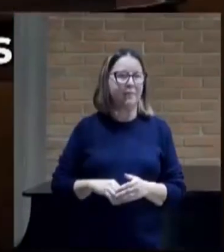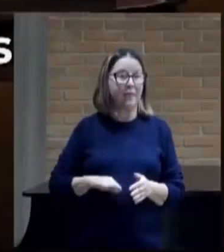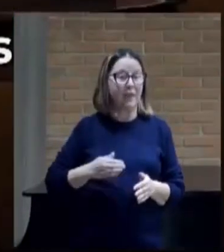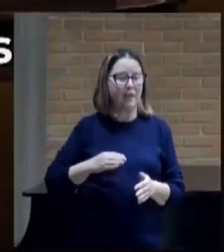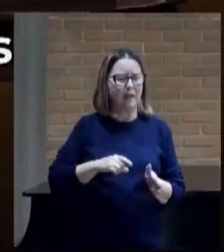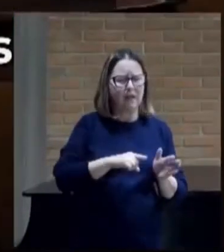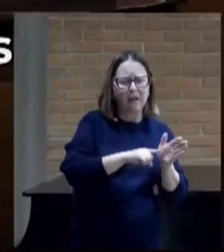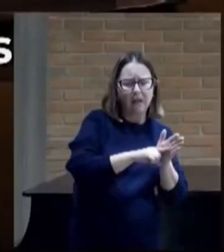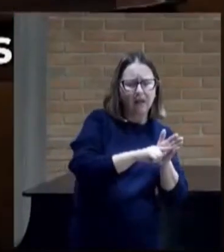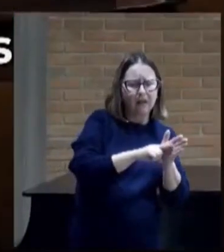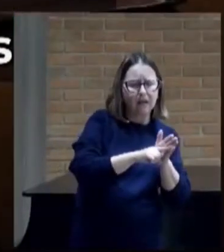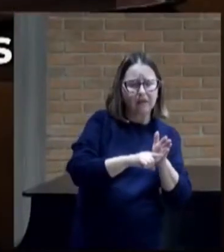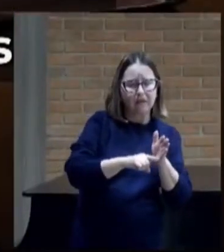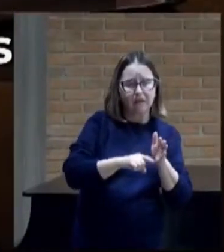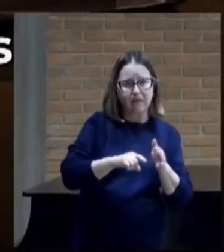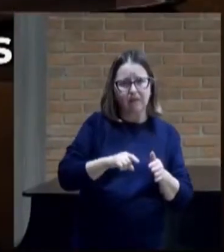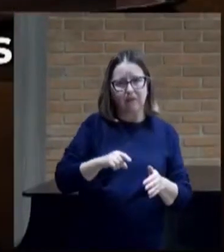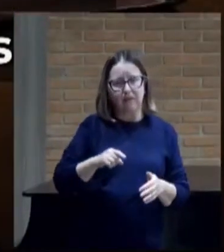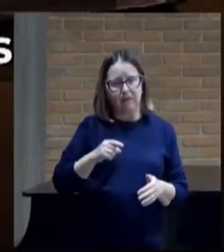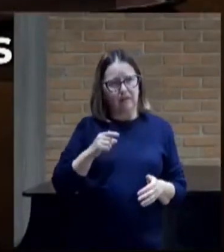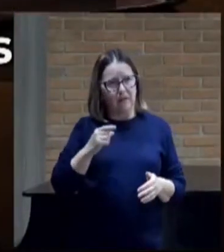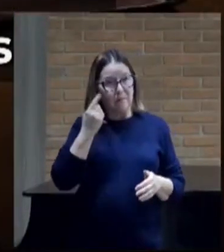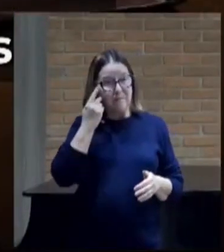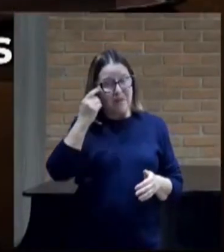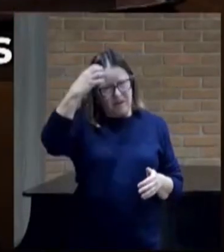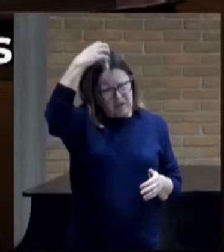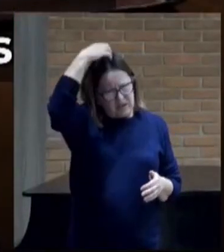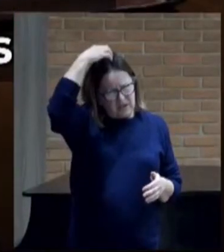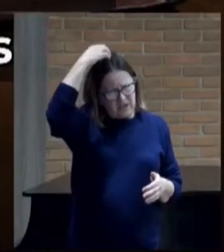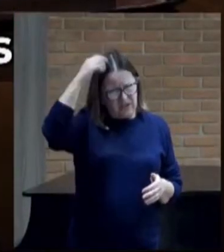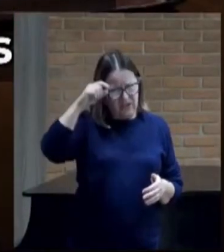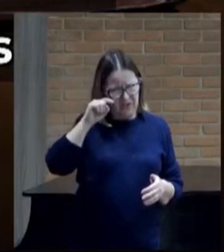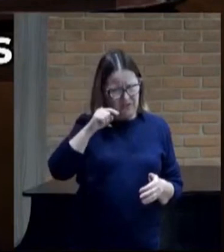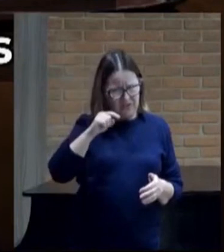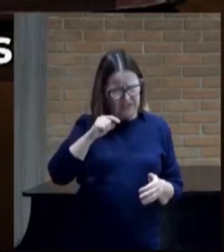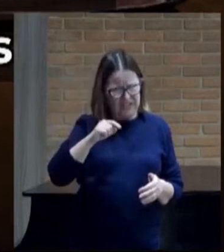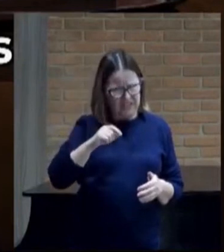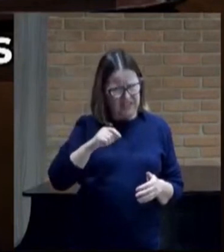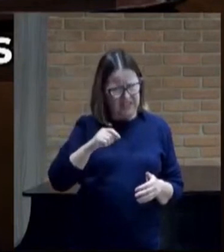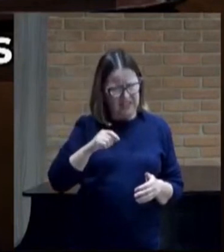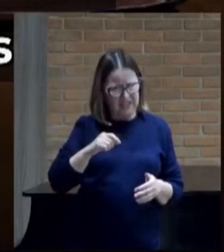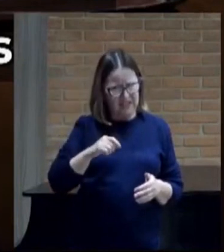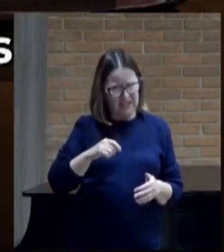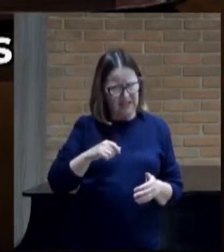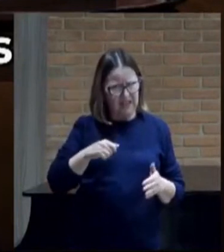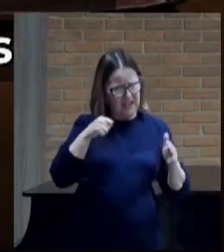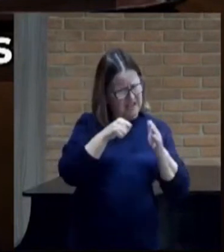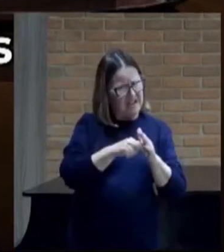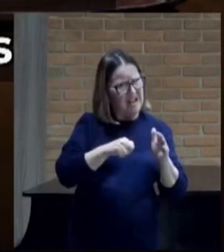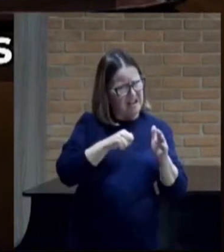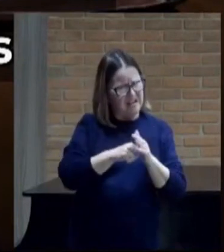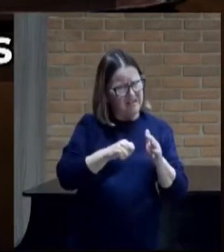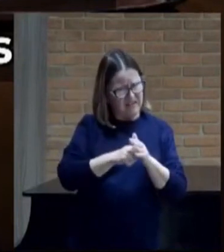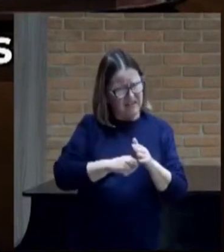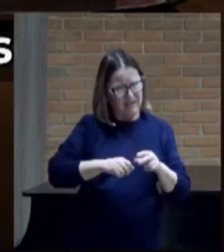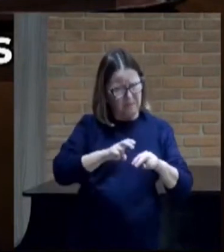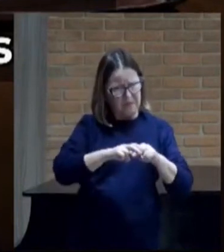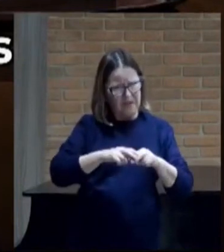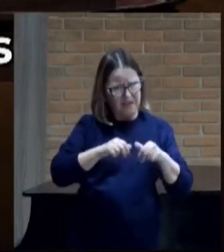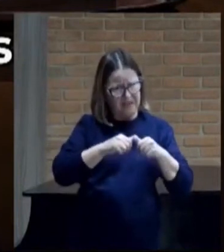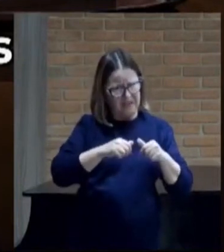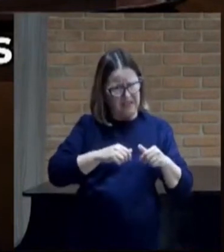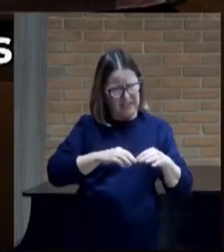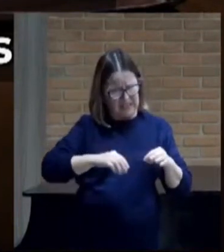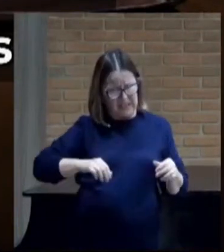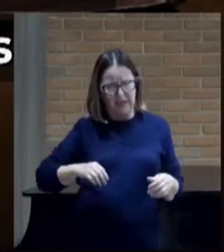Então perguntou a Josafá, então irás tu comigo a peleja, a remote de Gileade? Respondeu